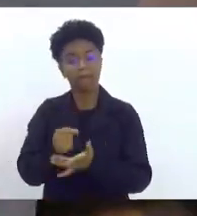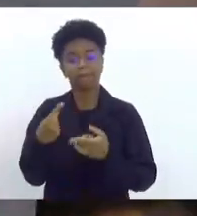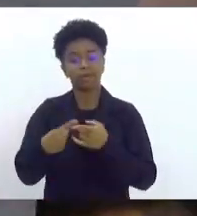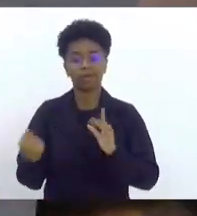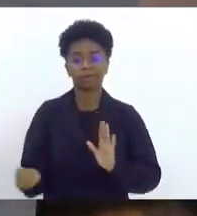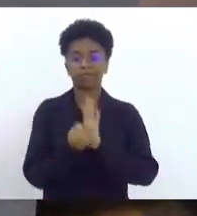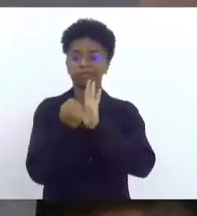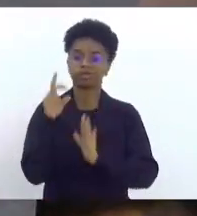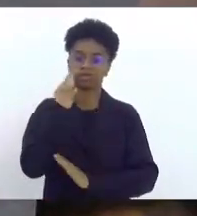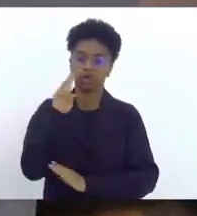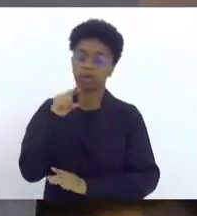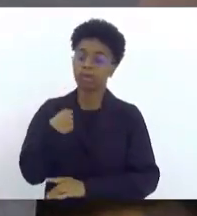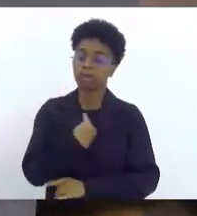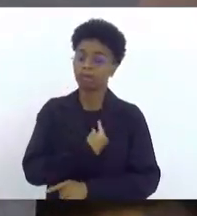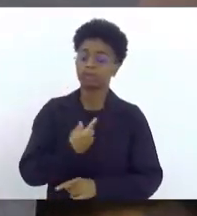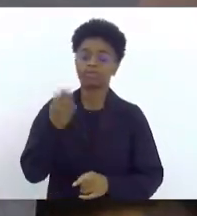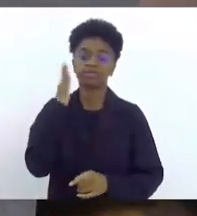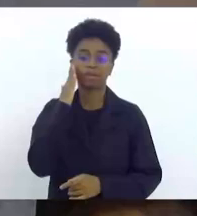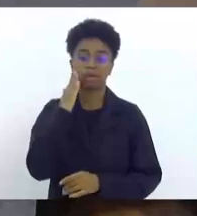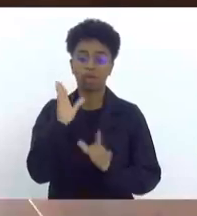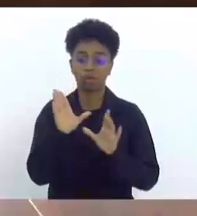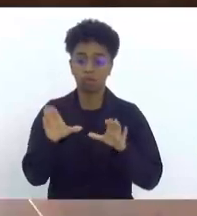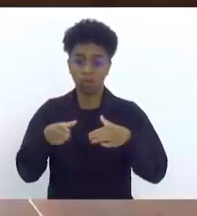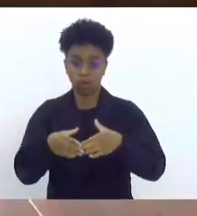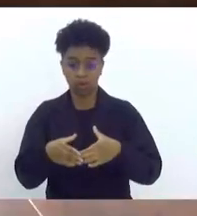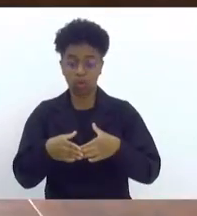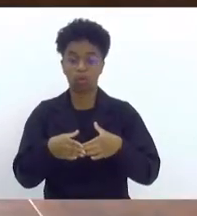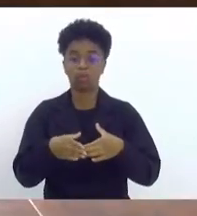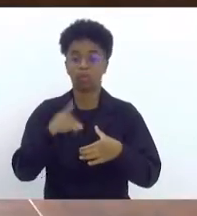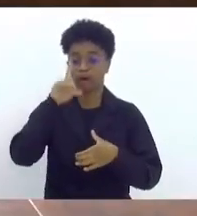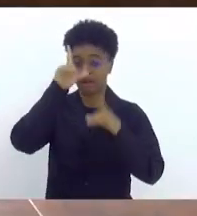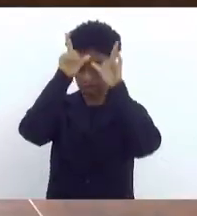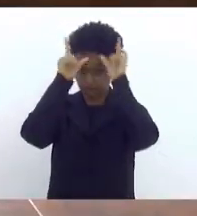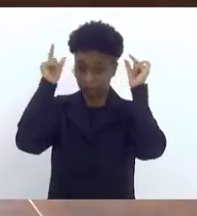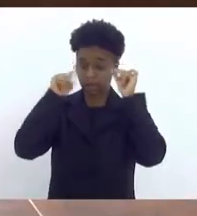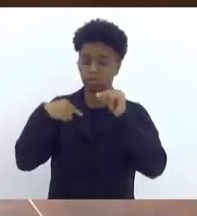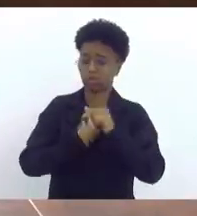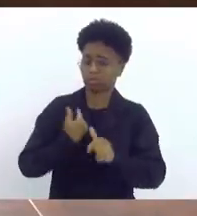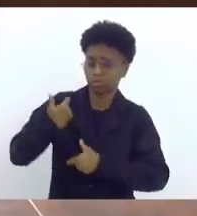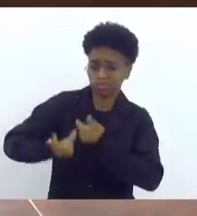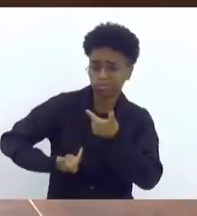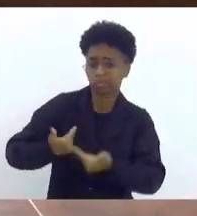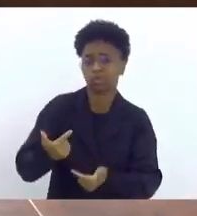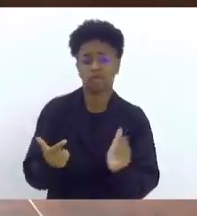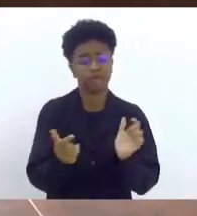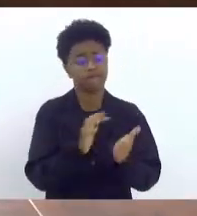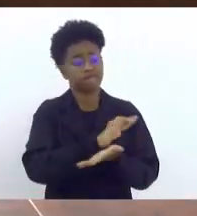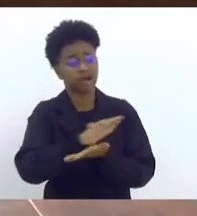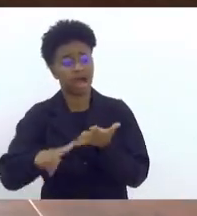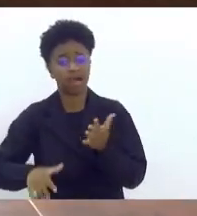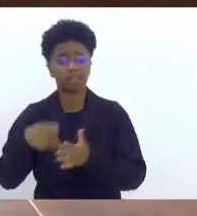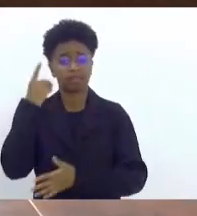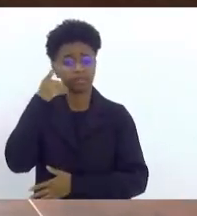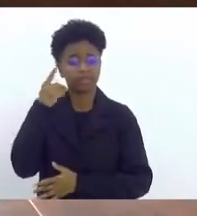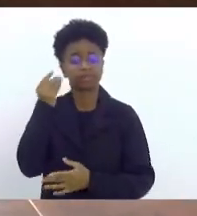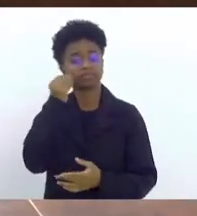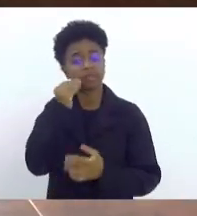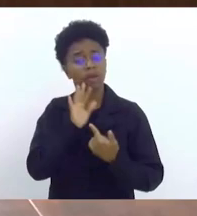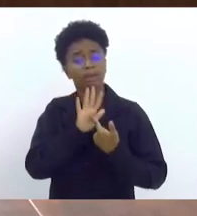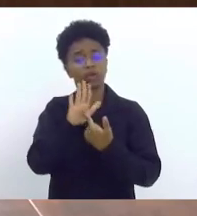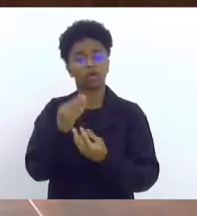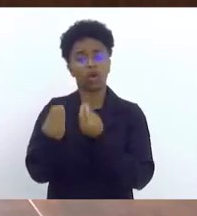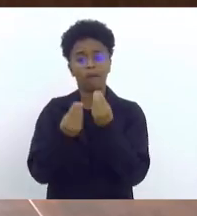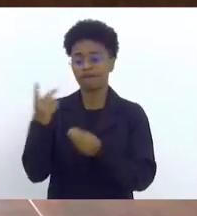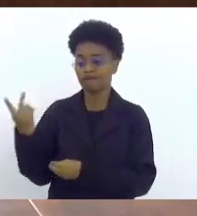que o grupo de enfermagem é um grupo que a gente vem batalhando aqui, o conjunto de deputados, para mostrar o valor dessa